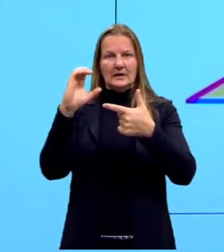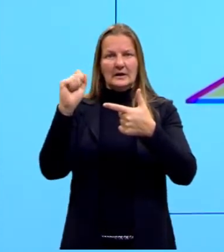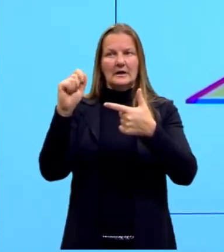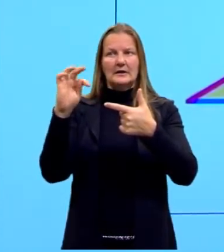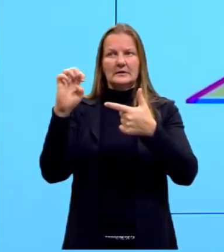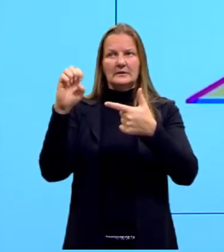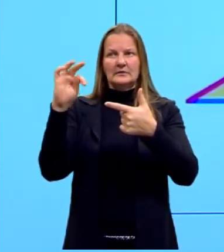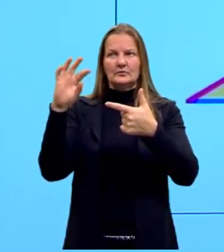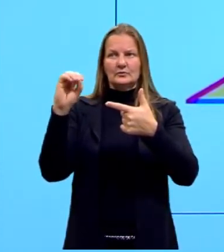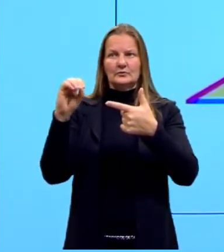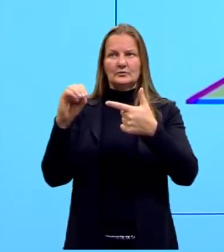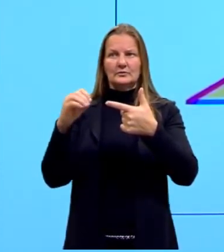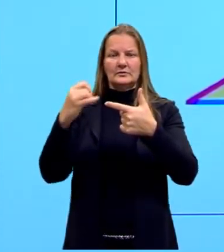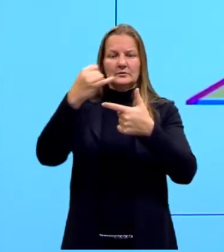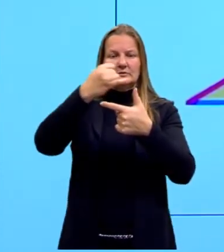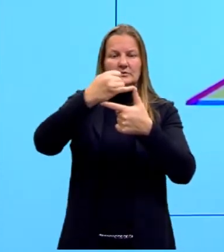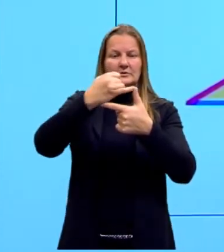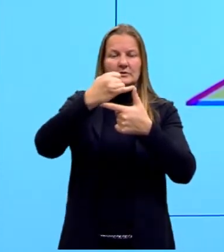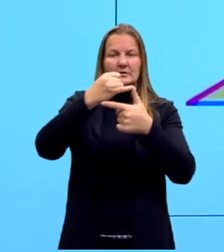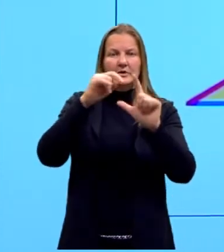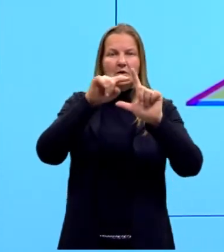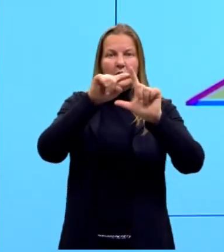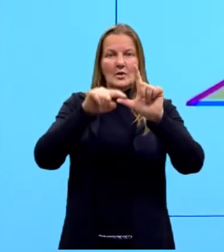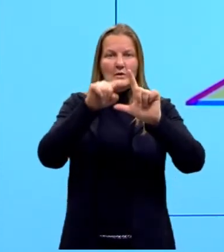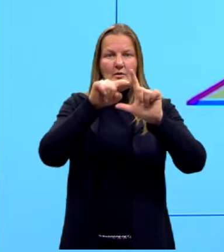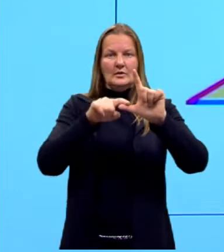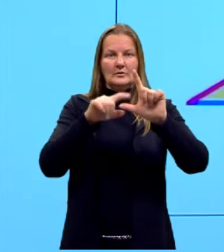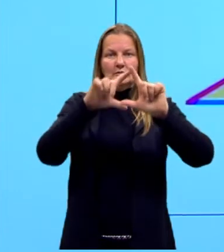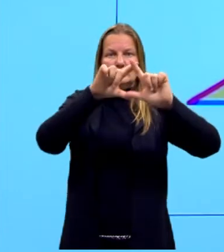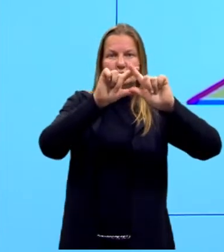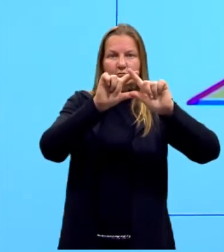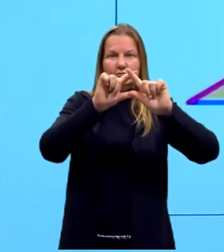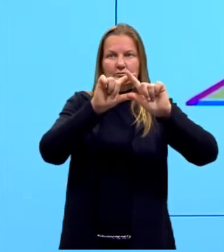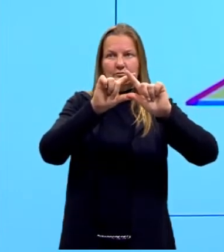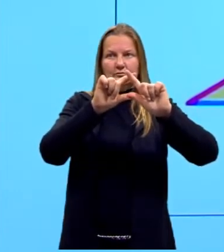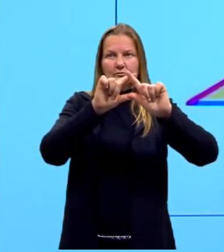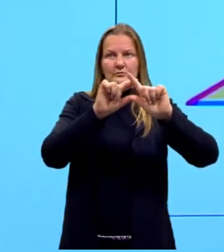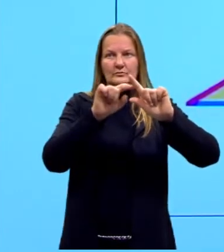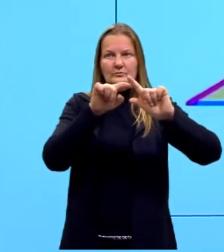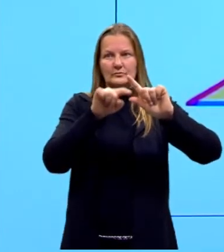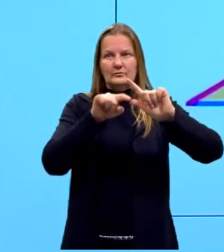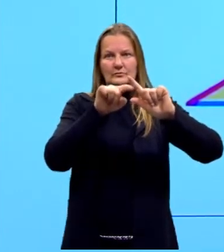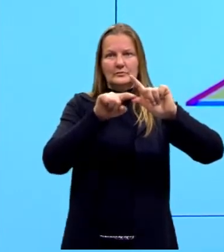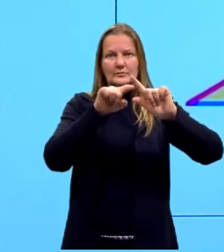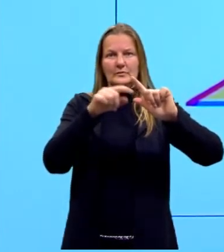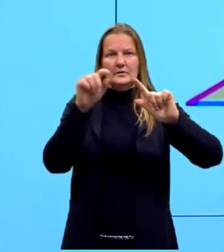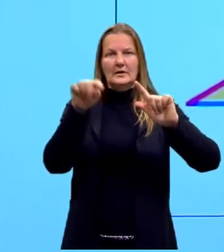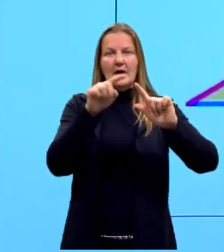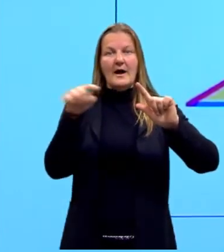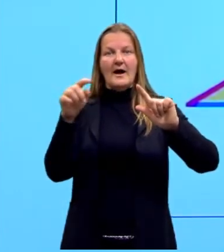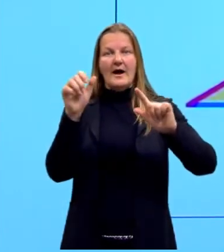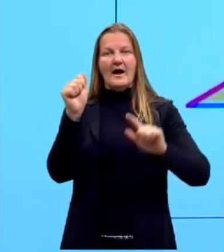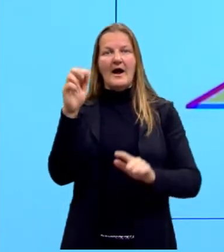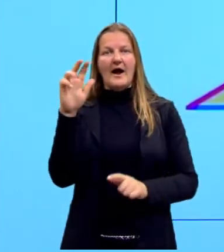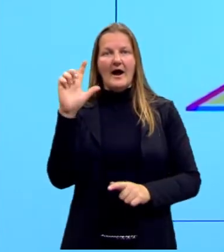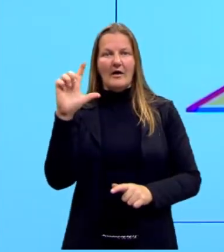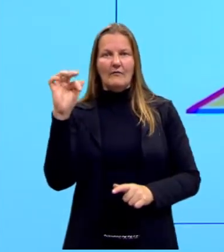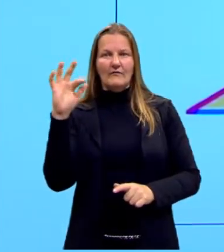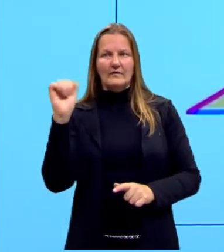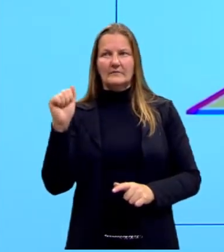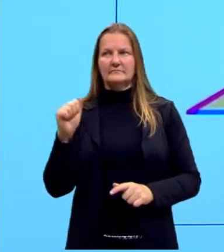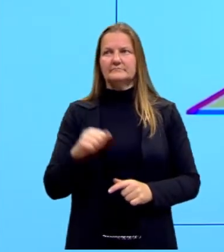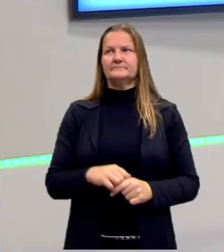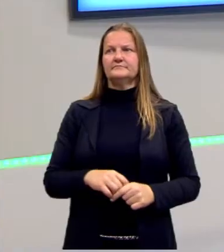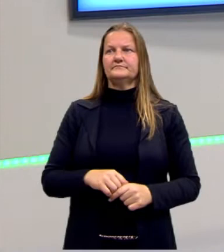dois ângulos internos, que são ângulos agudos, né? Identificados, então, aqui por alfa e beta.